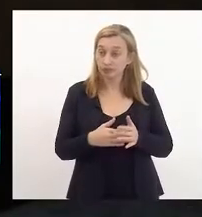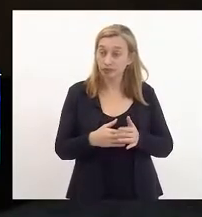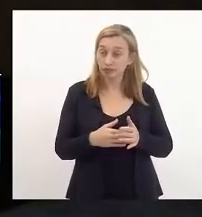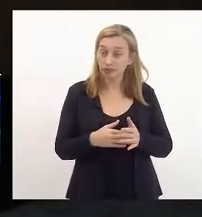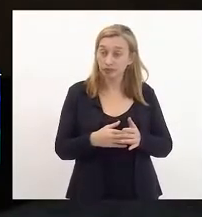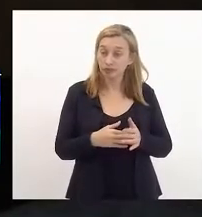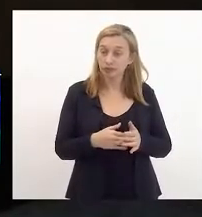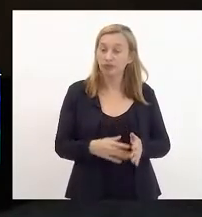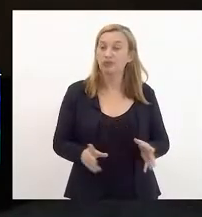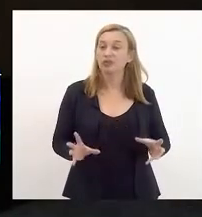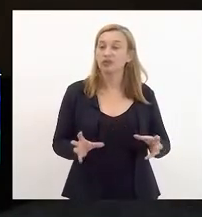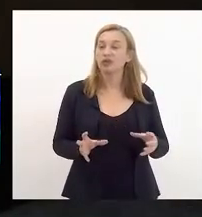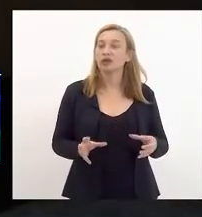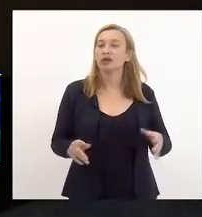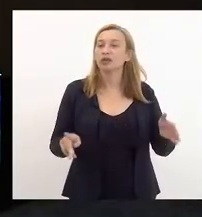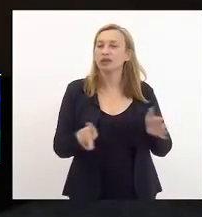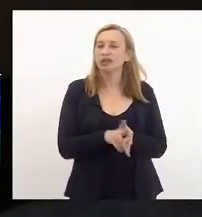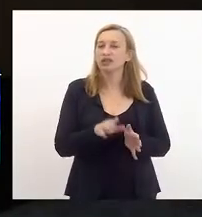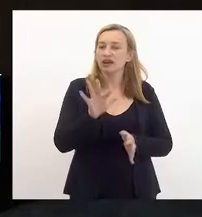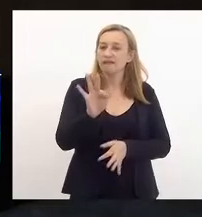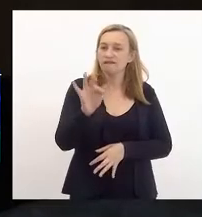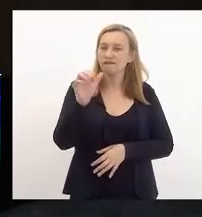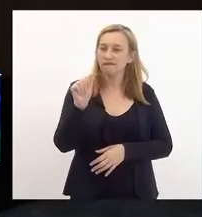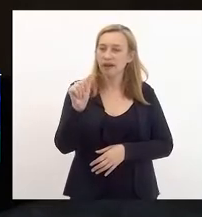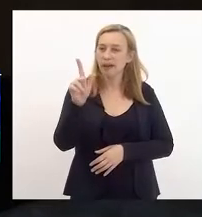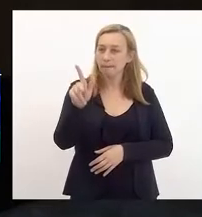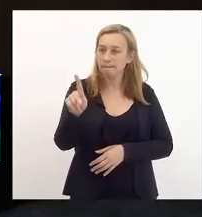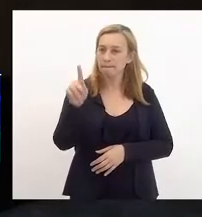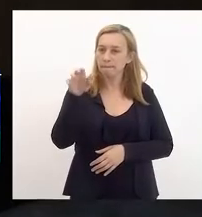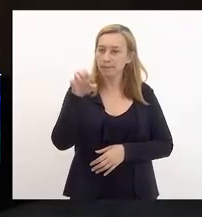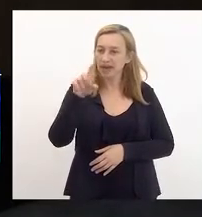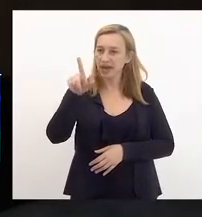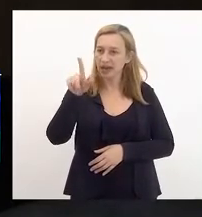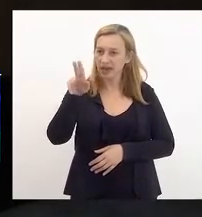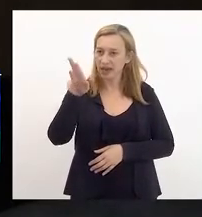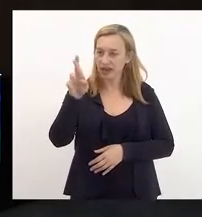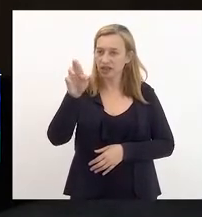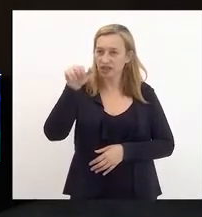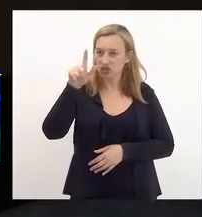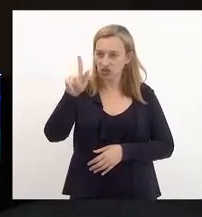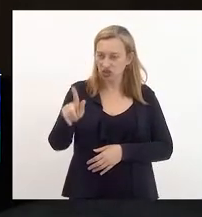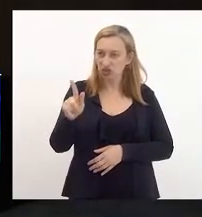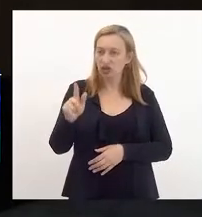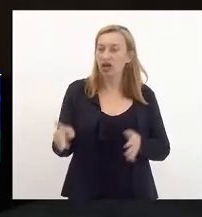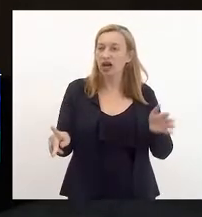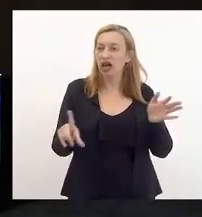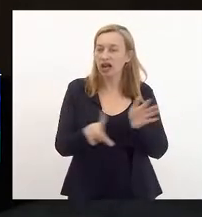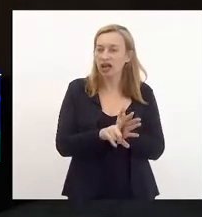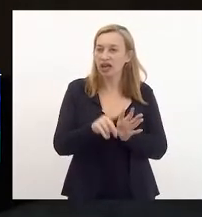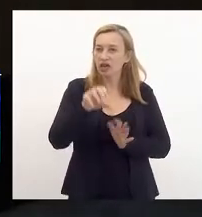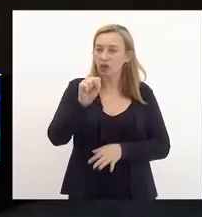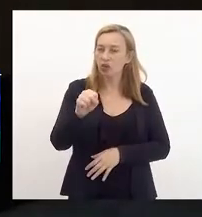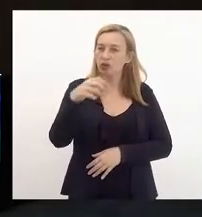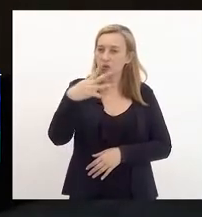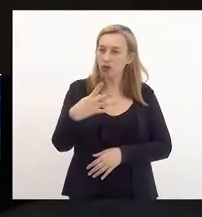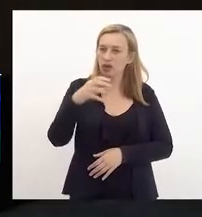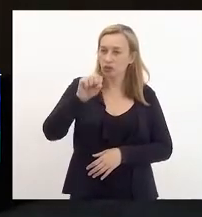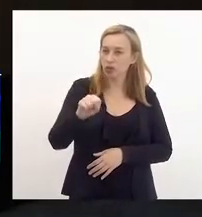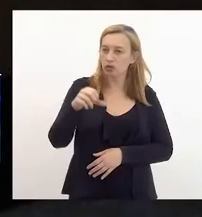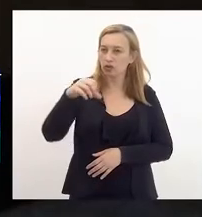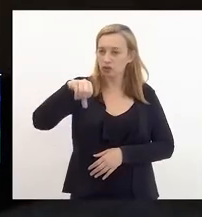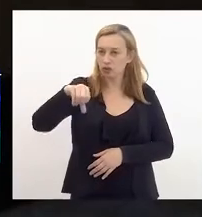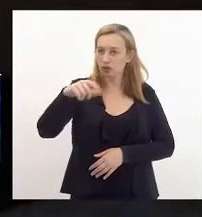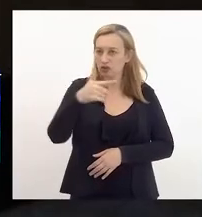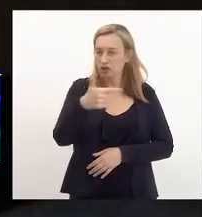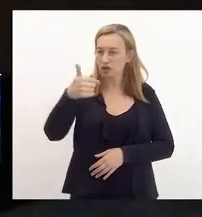da FAFERG, exatamente porque é de minha autoria a Lei 8489, de 28 de